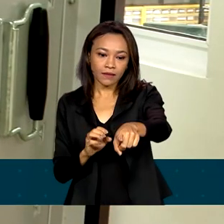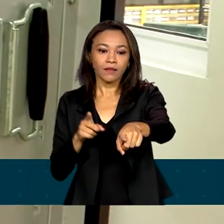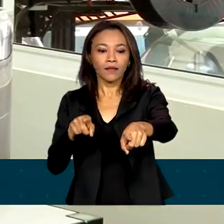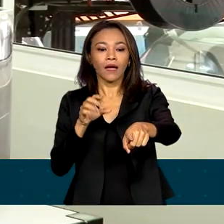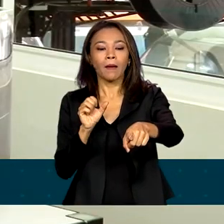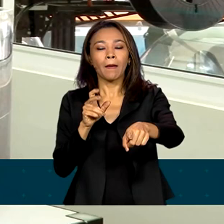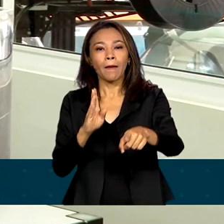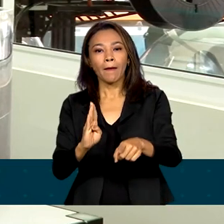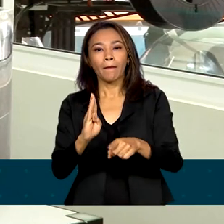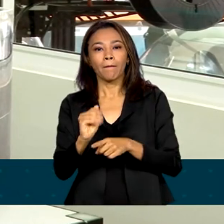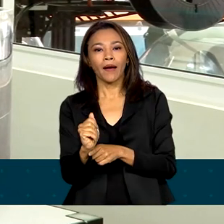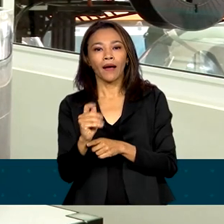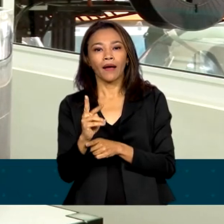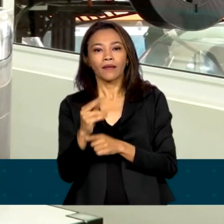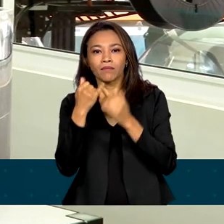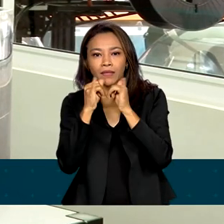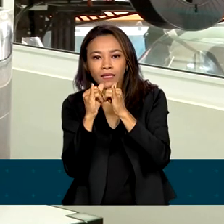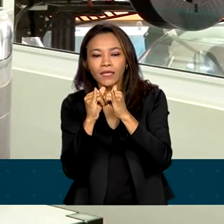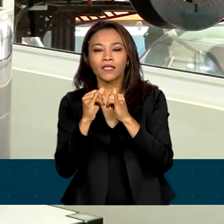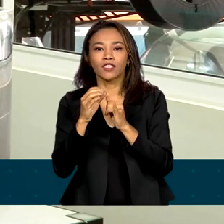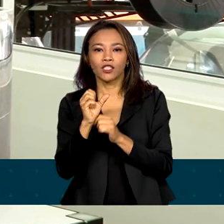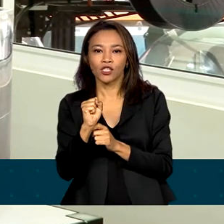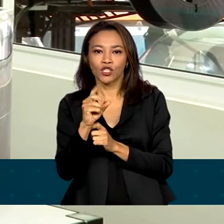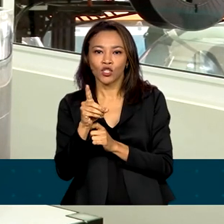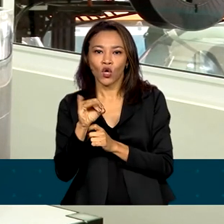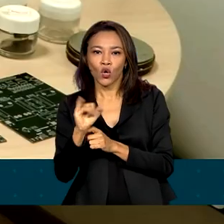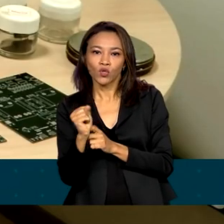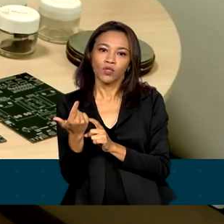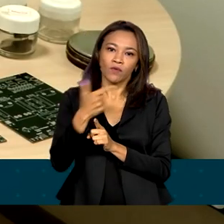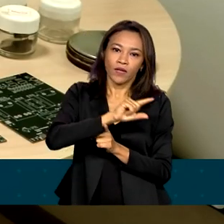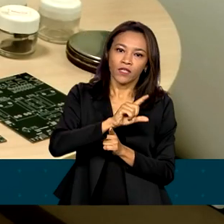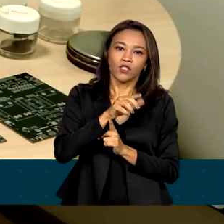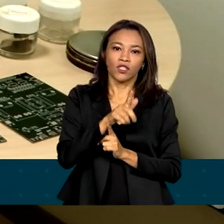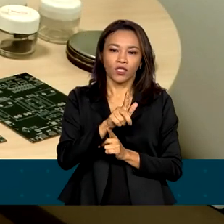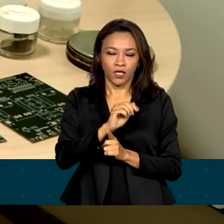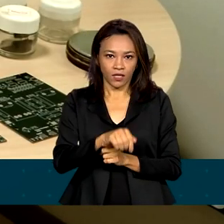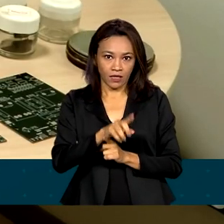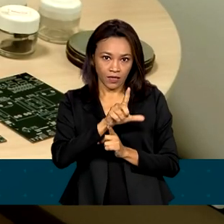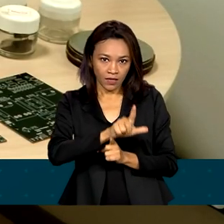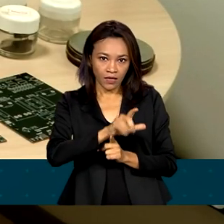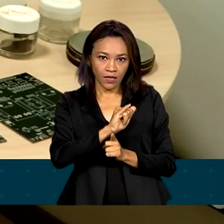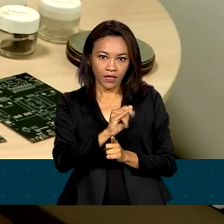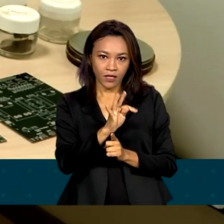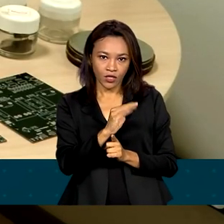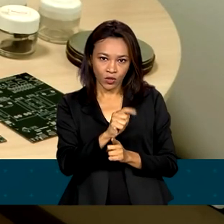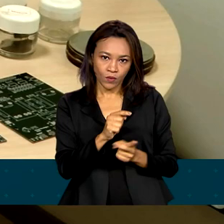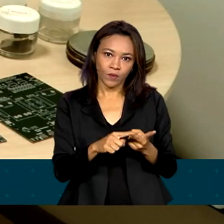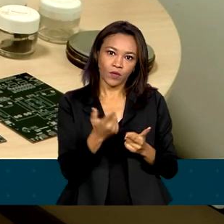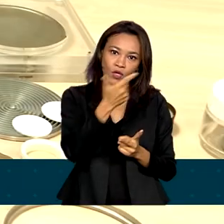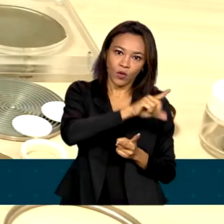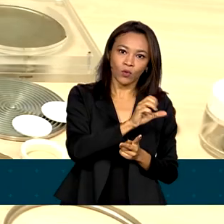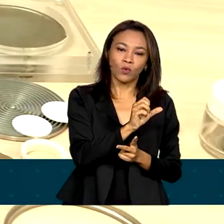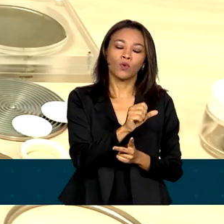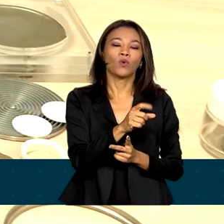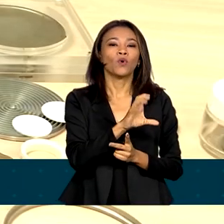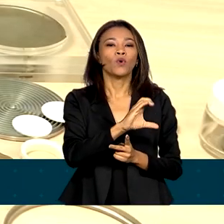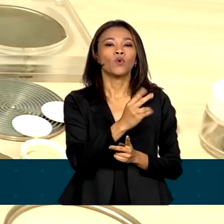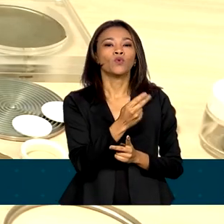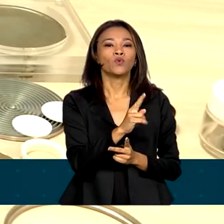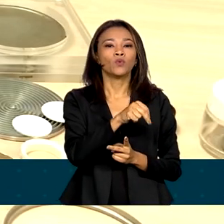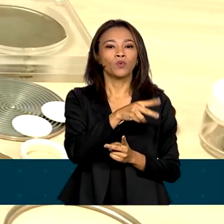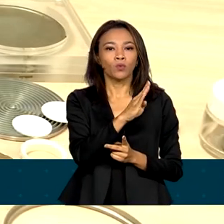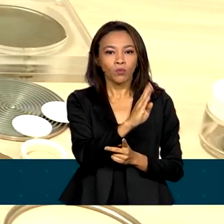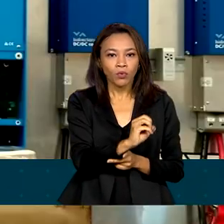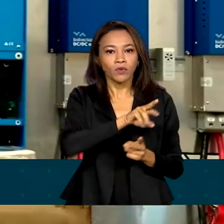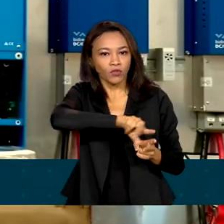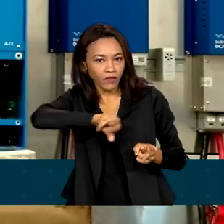sódio. Diferente das baterias de lítio e chumbo, as de sódio permitem a reutilização. Os pesquisadores